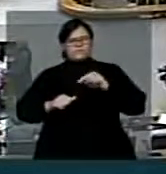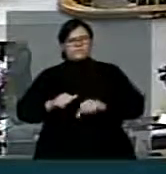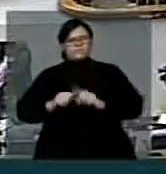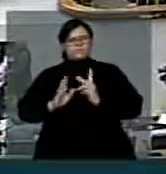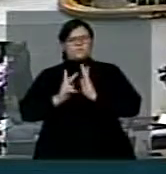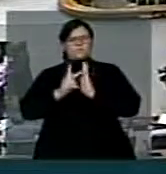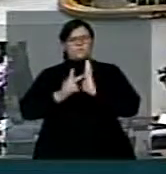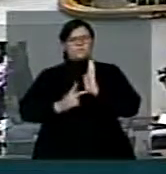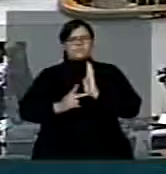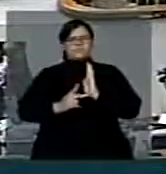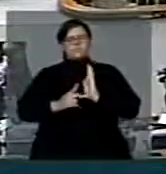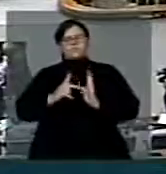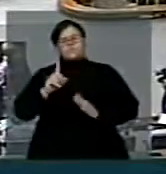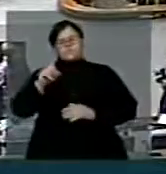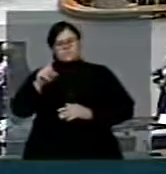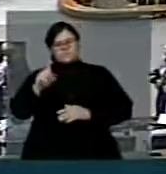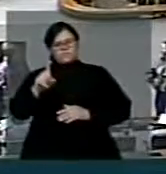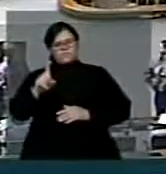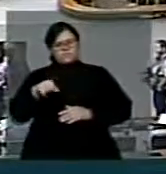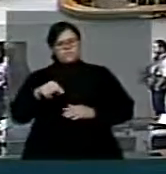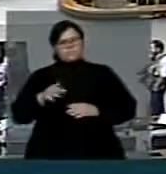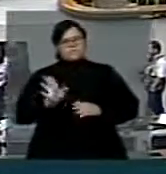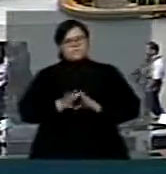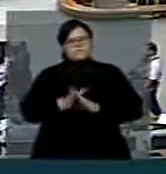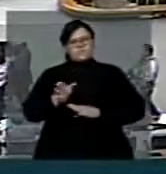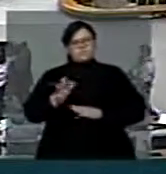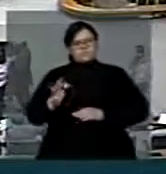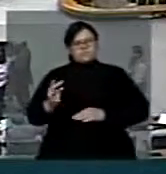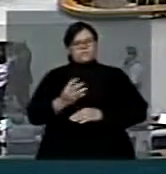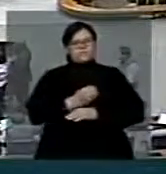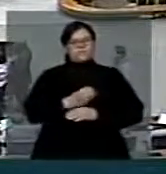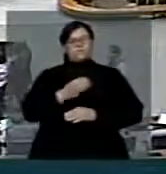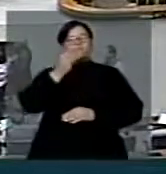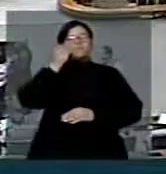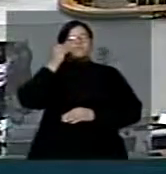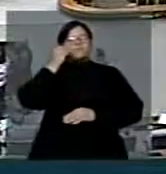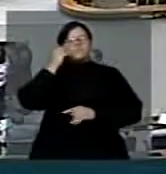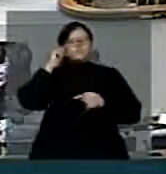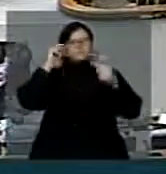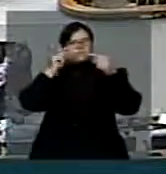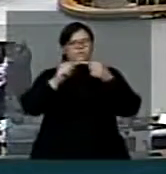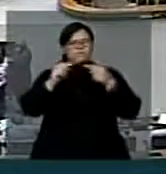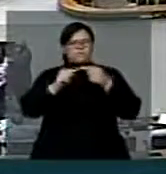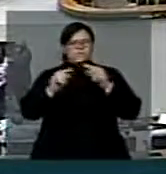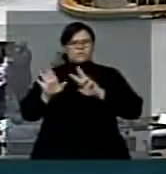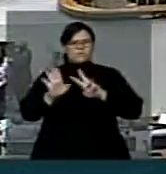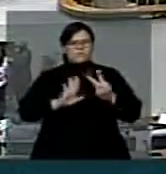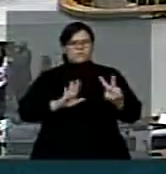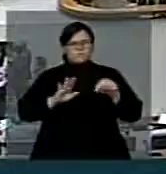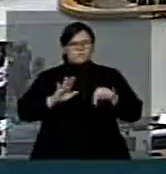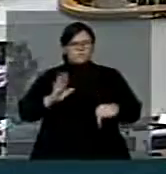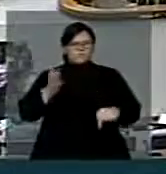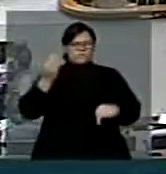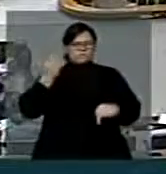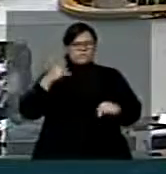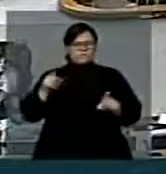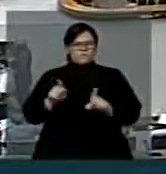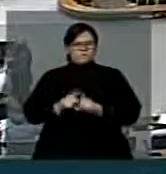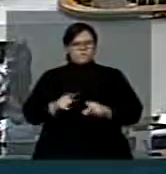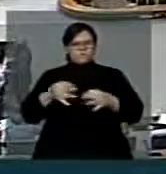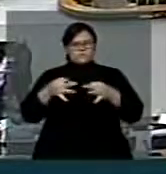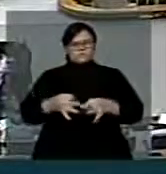que tem conduzido todas as tentativas de acordo ao longo dessa semana, da semana passada, né? É isso mesmo, Carlos,